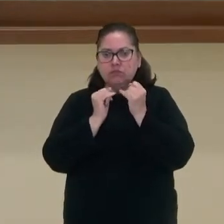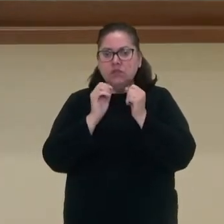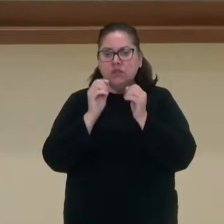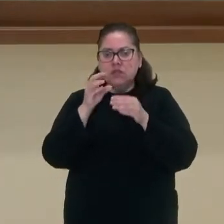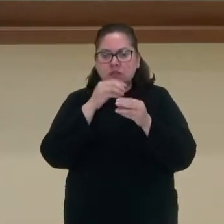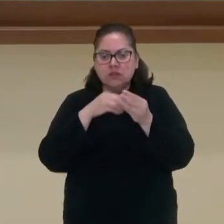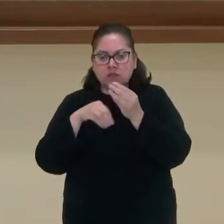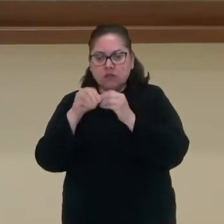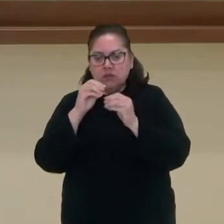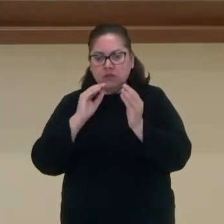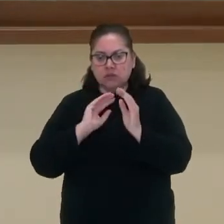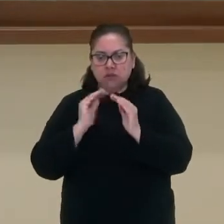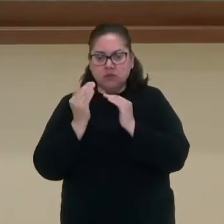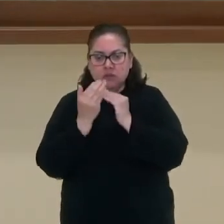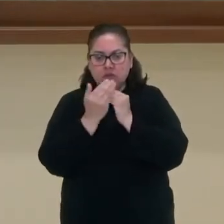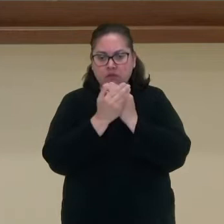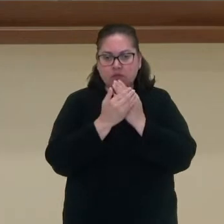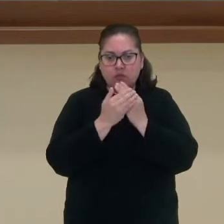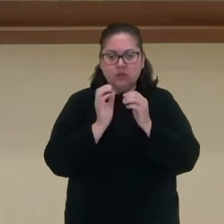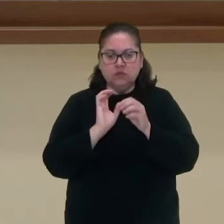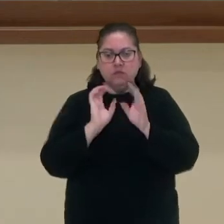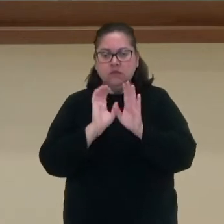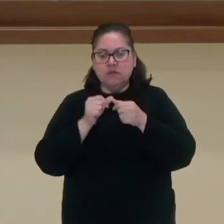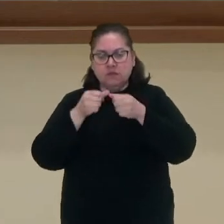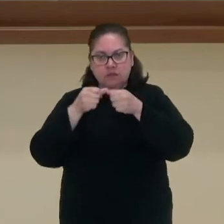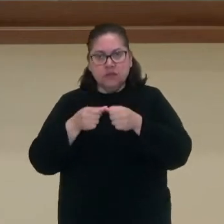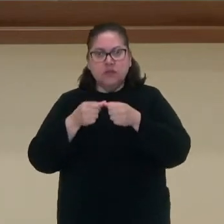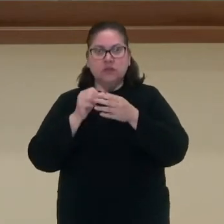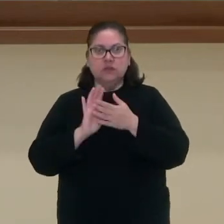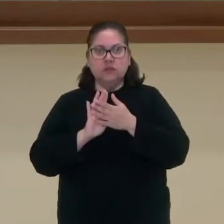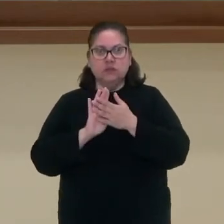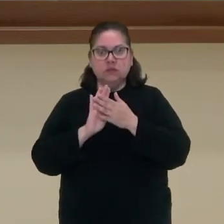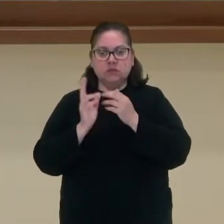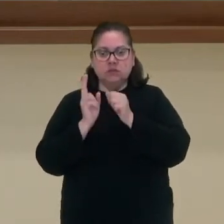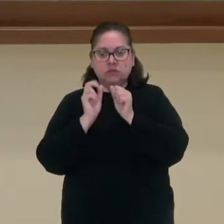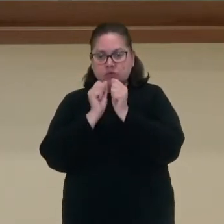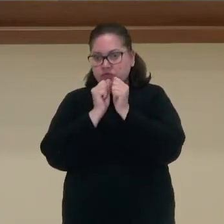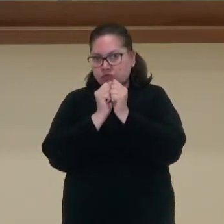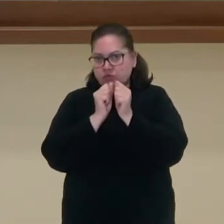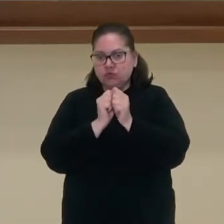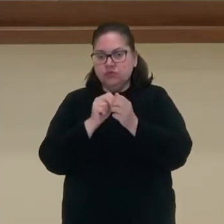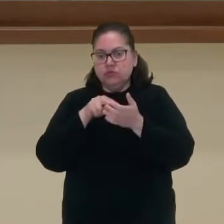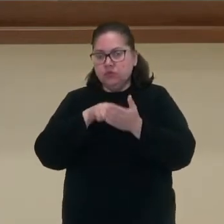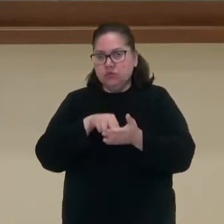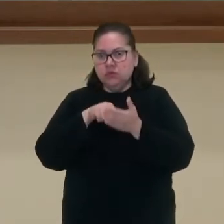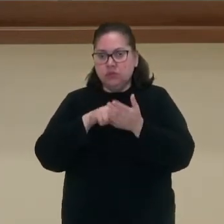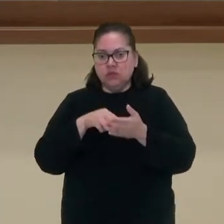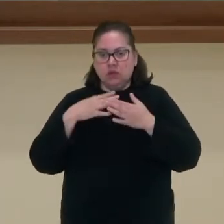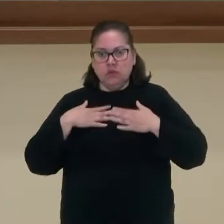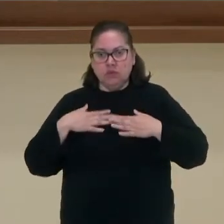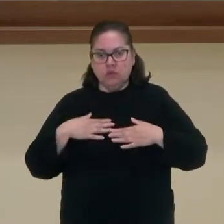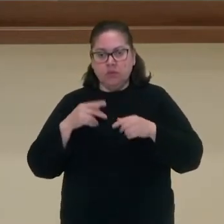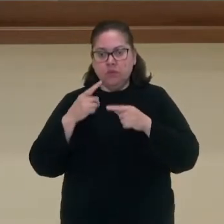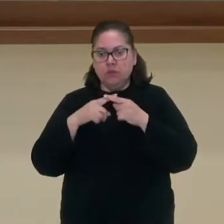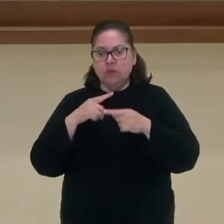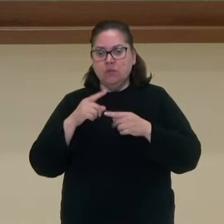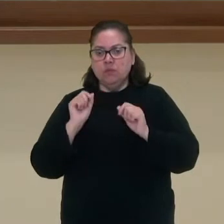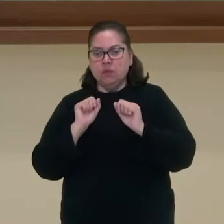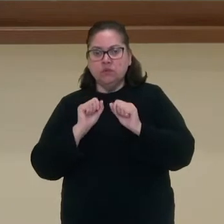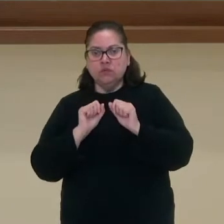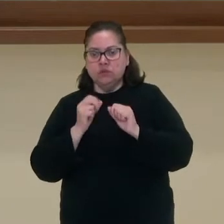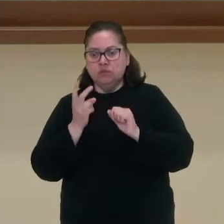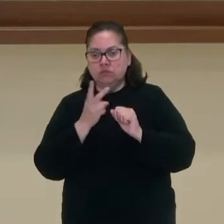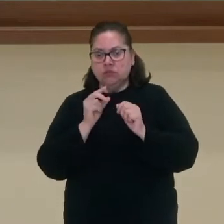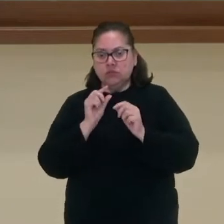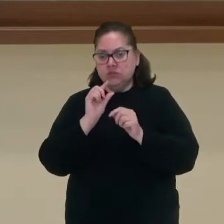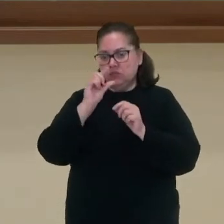organizam em volta do porífero para manter as células juntas e sustentar o corpo deles, porque eu posso ter poríferos de dois